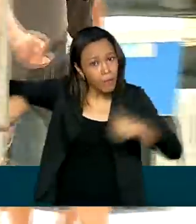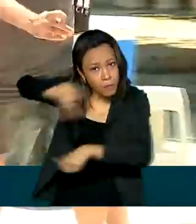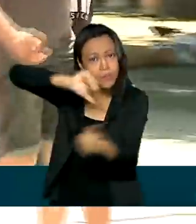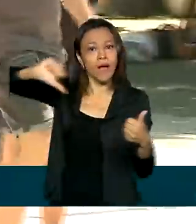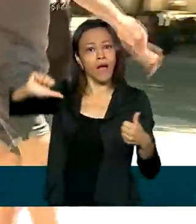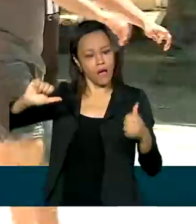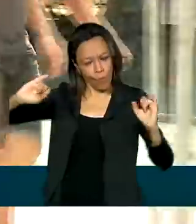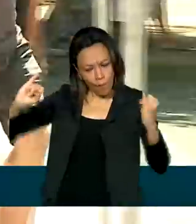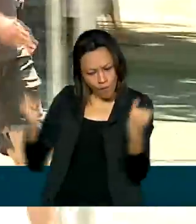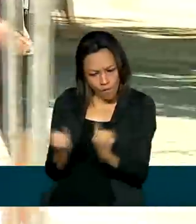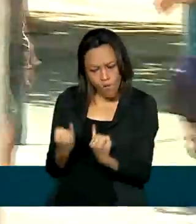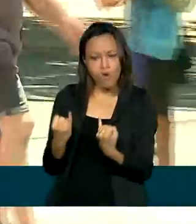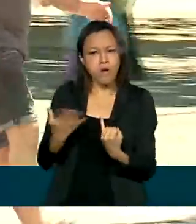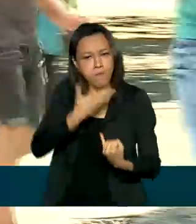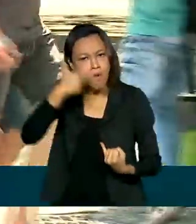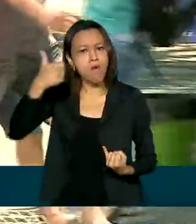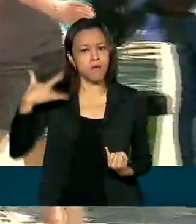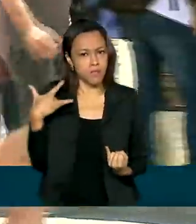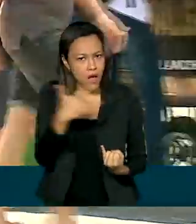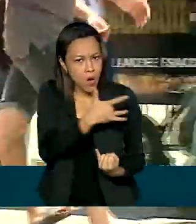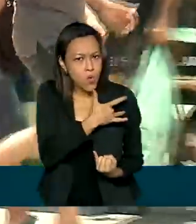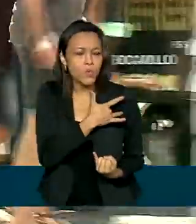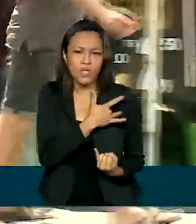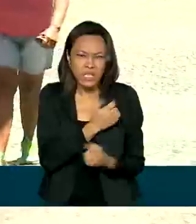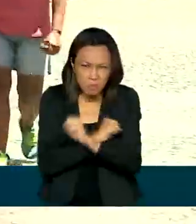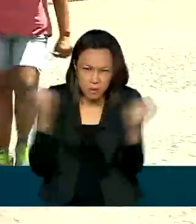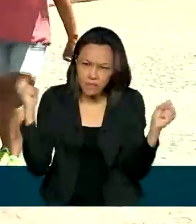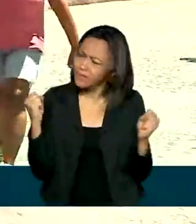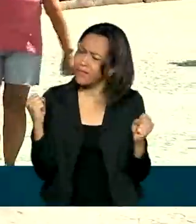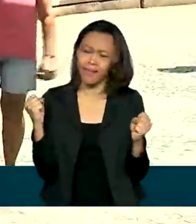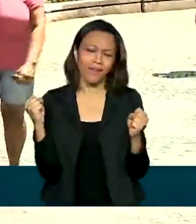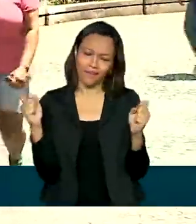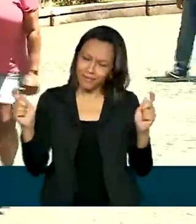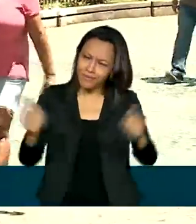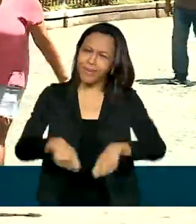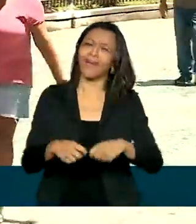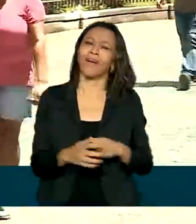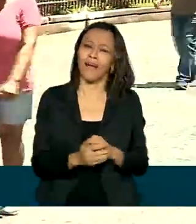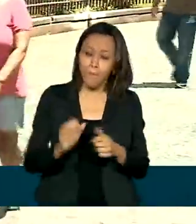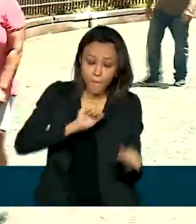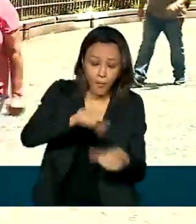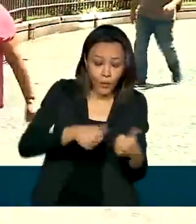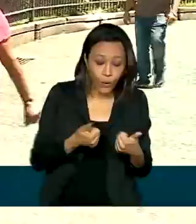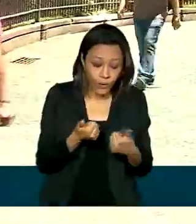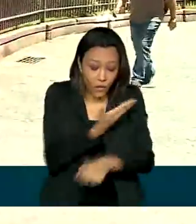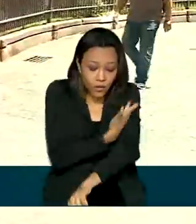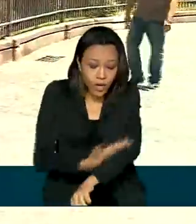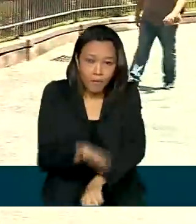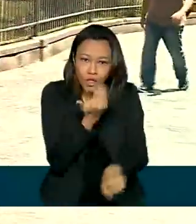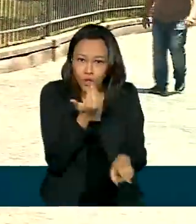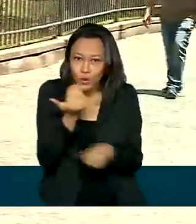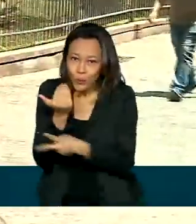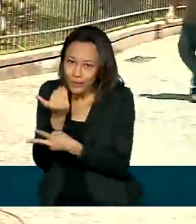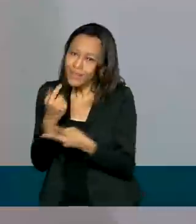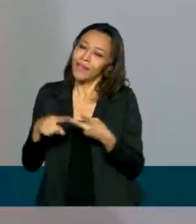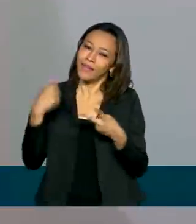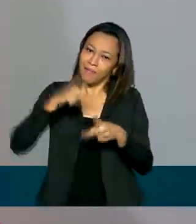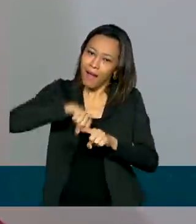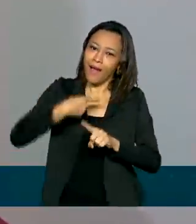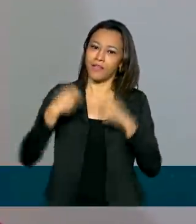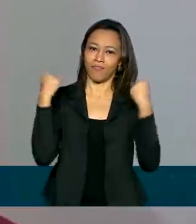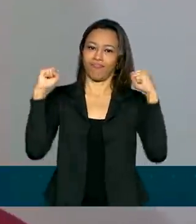emagrecer e melhorar a saúde não é tarefa impossível. Basta modificar a alimentação e fazer exercícios.